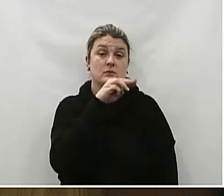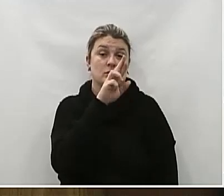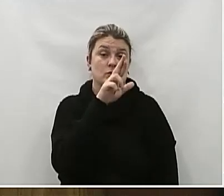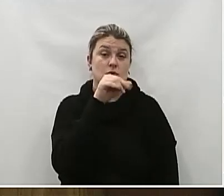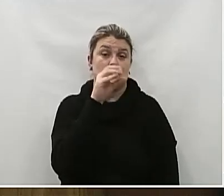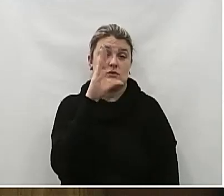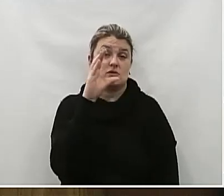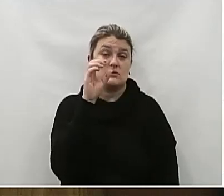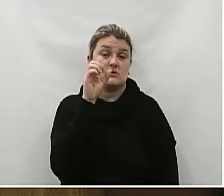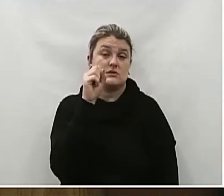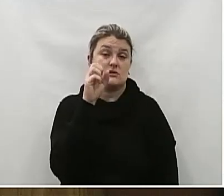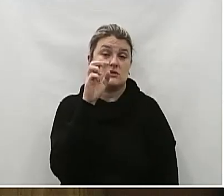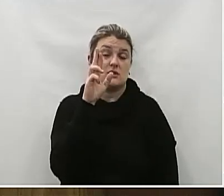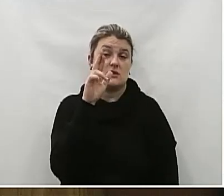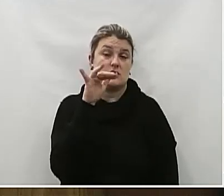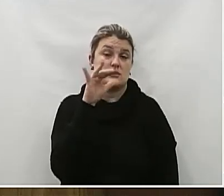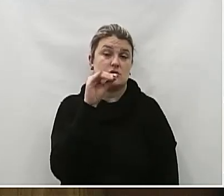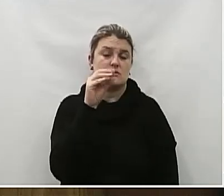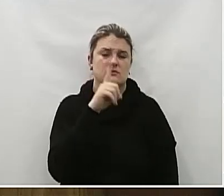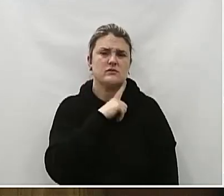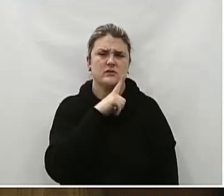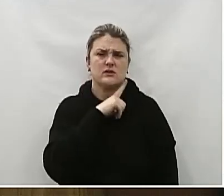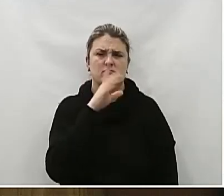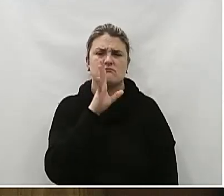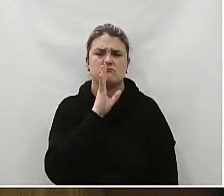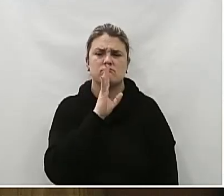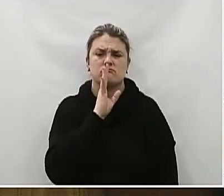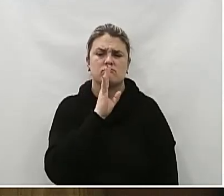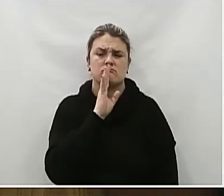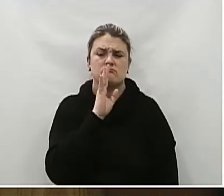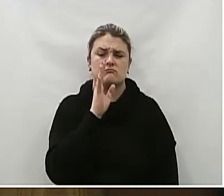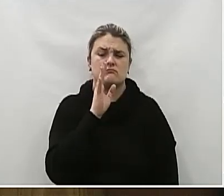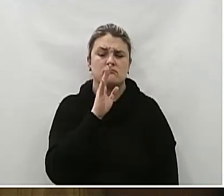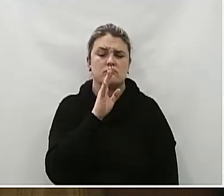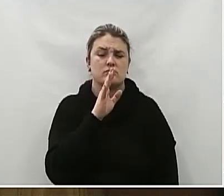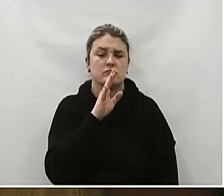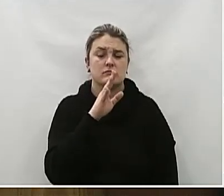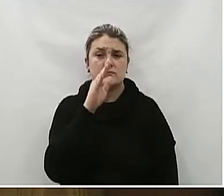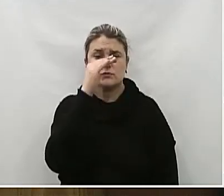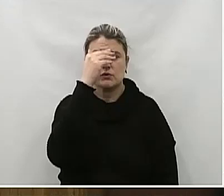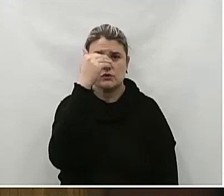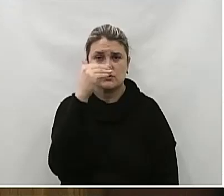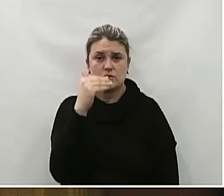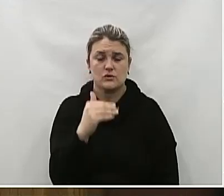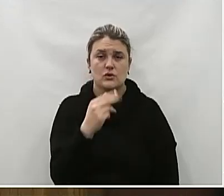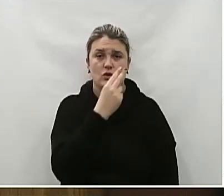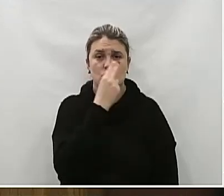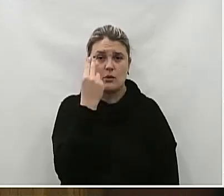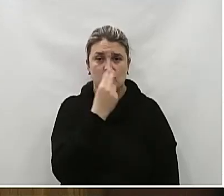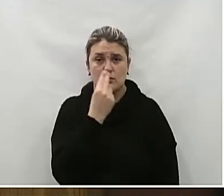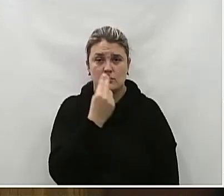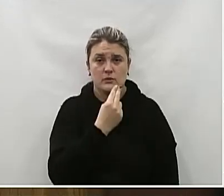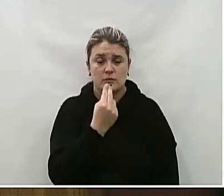Brunkel Sargento Emerson Osni Bouchot Cabo Carlos Alberto Chavap